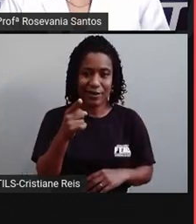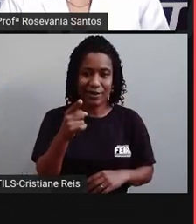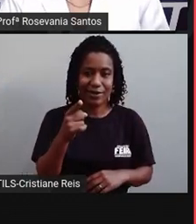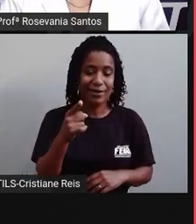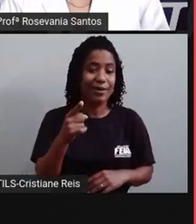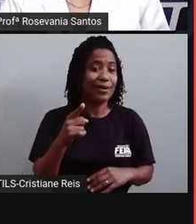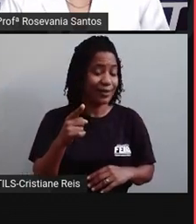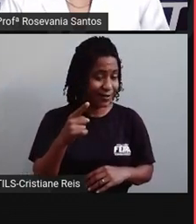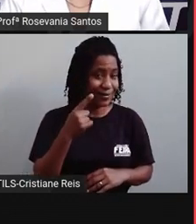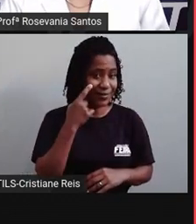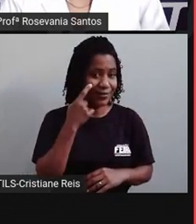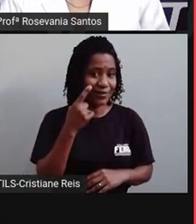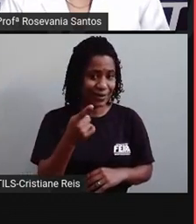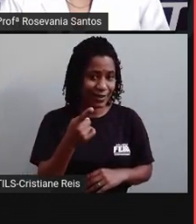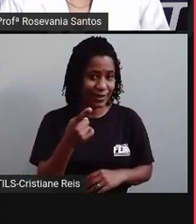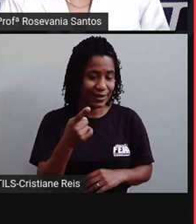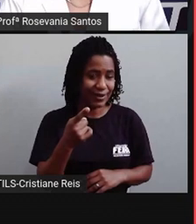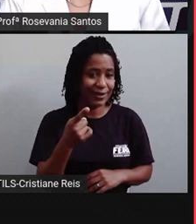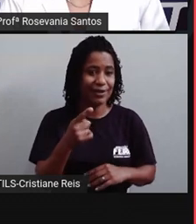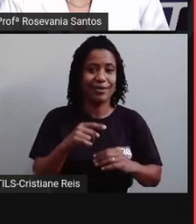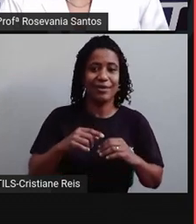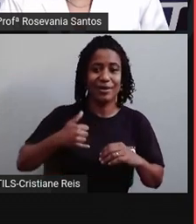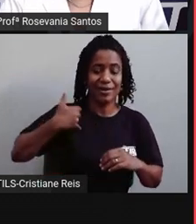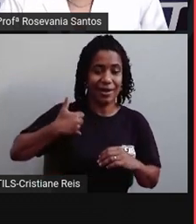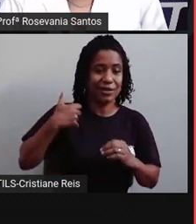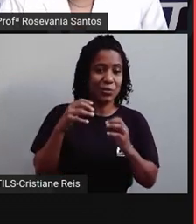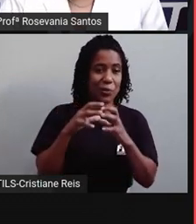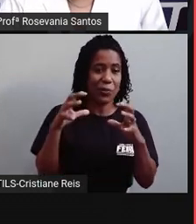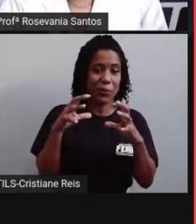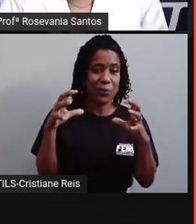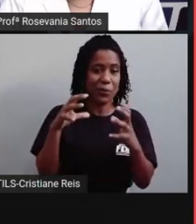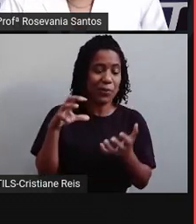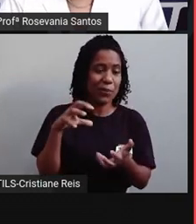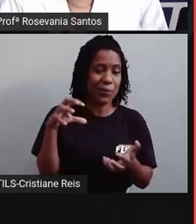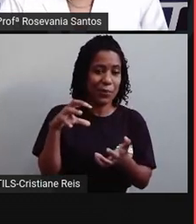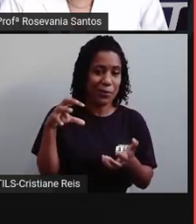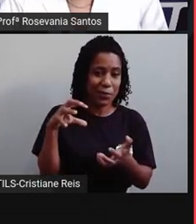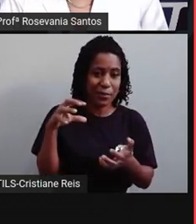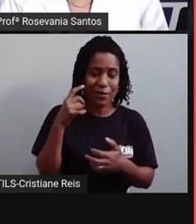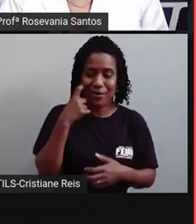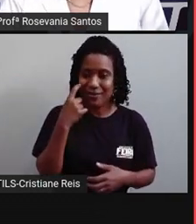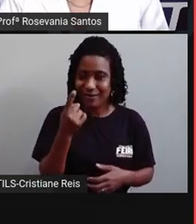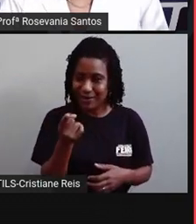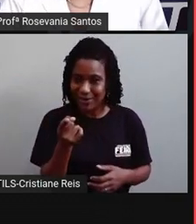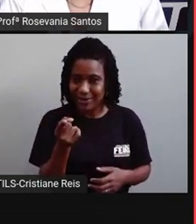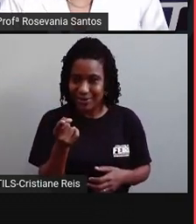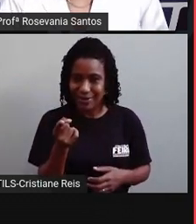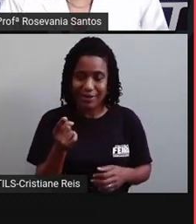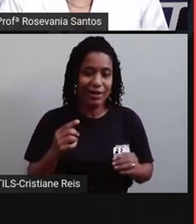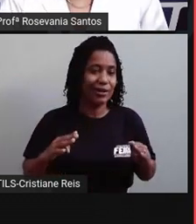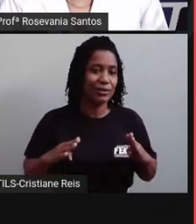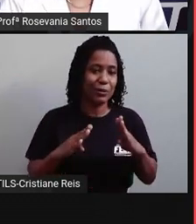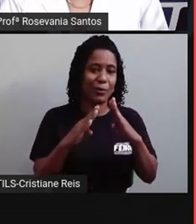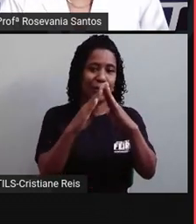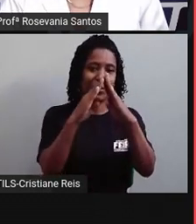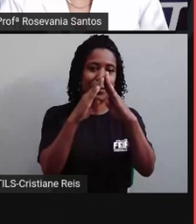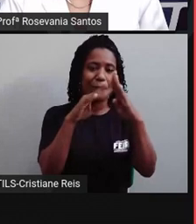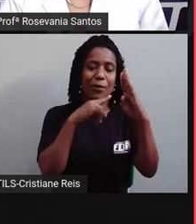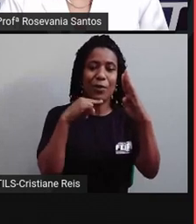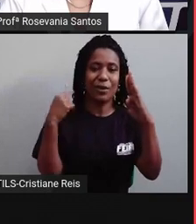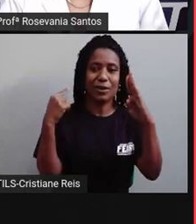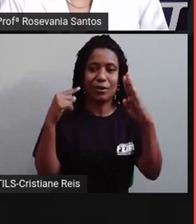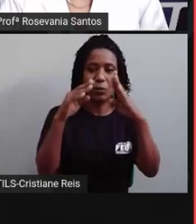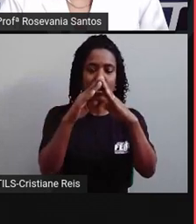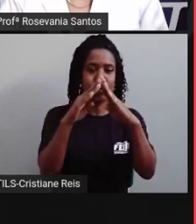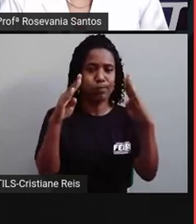olha como ela começa a aumentar, olha como aqui a base que é a população mais nova diminuiu, e como começa a aumentar aqui, né, o número